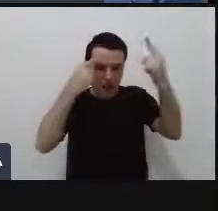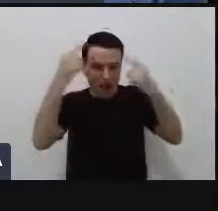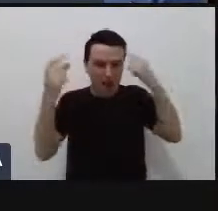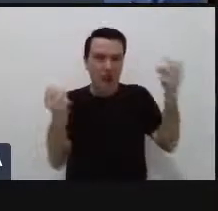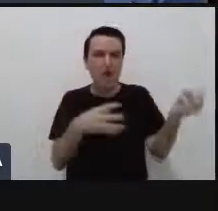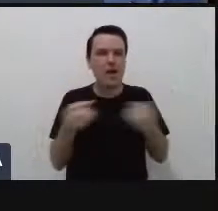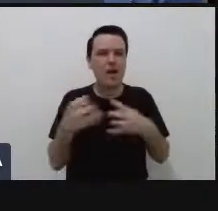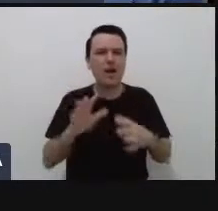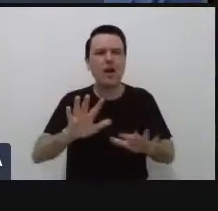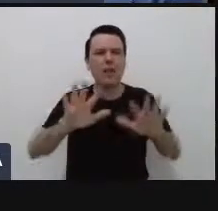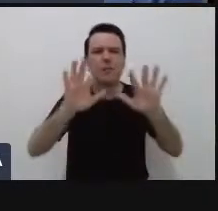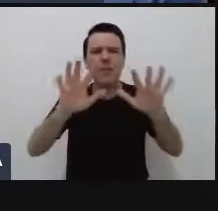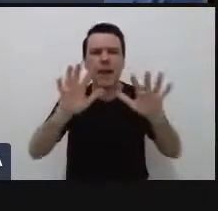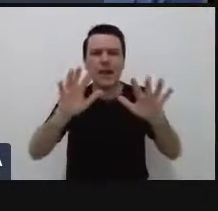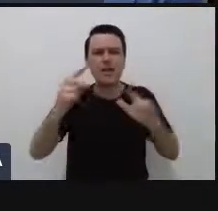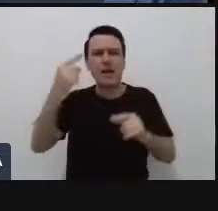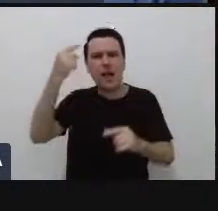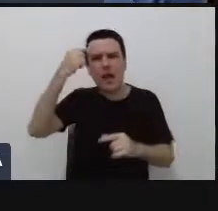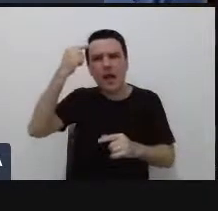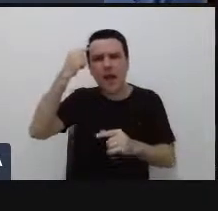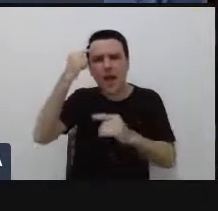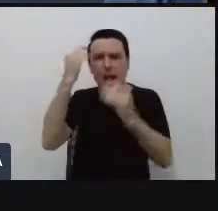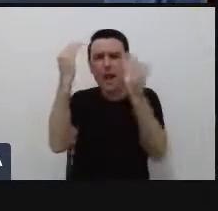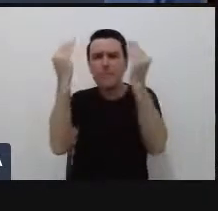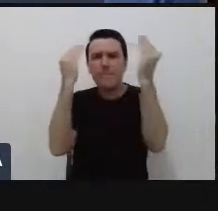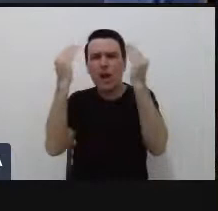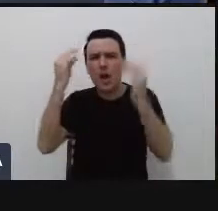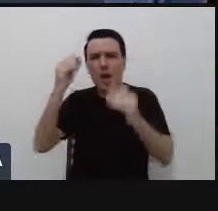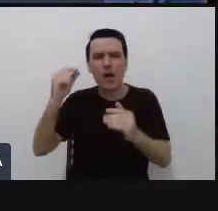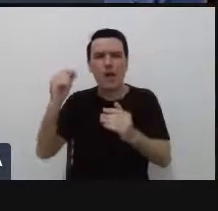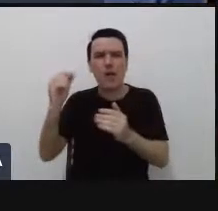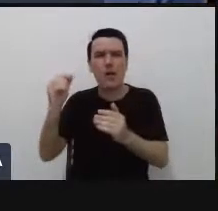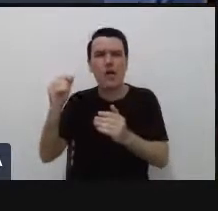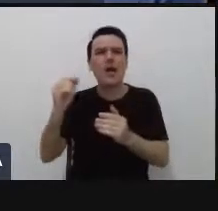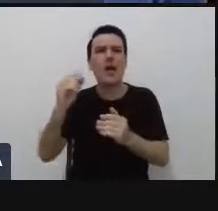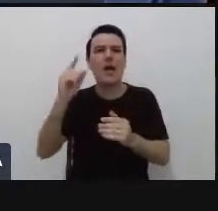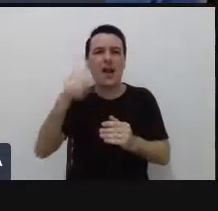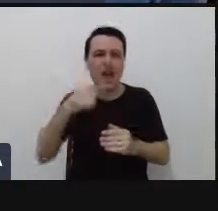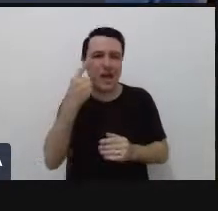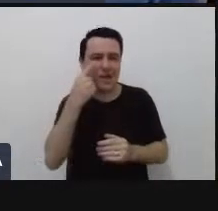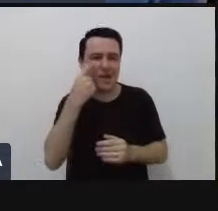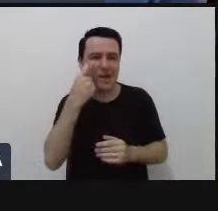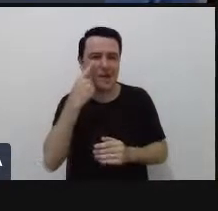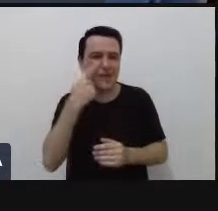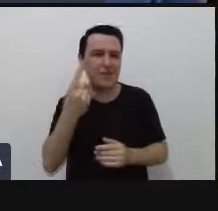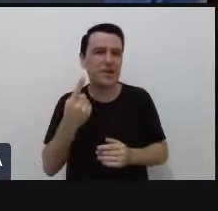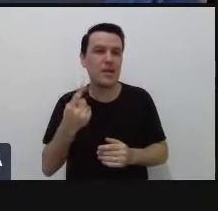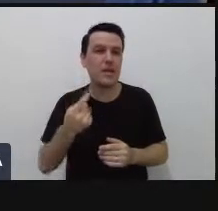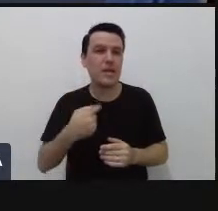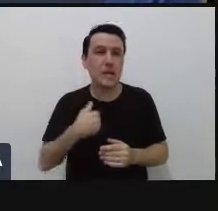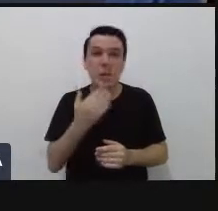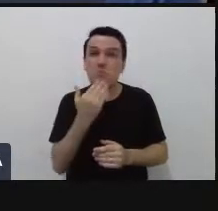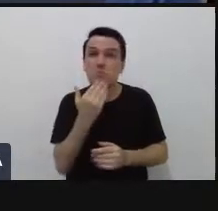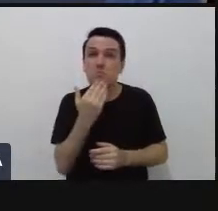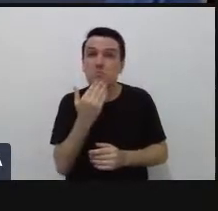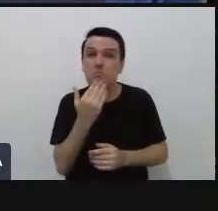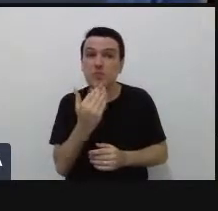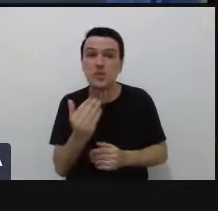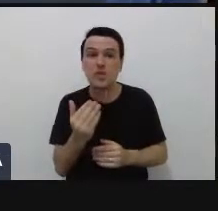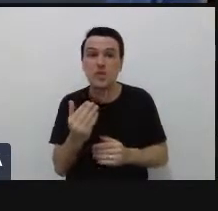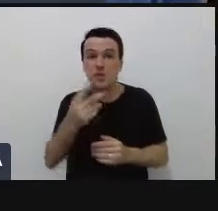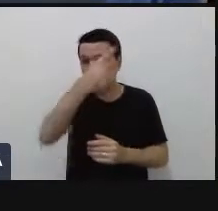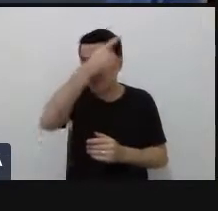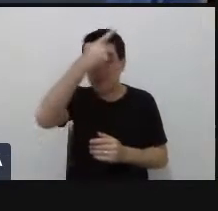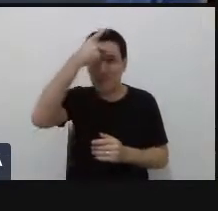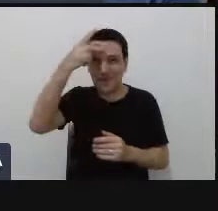o que é o capital psicológico humano? O capital psicológico humano, a gente pegou emprestado, até peço licença aqui ao pessoal da